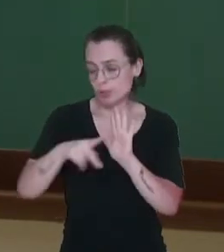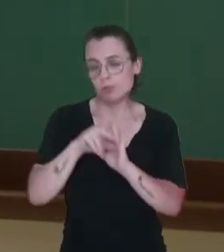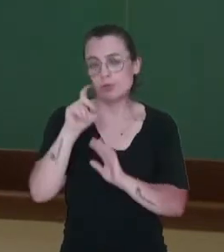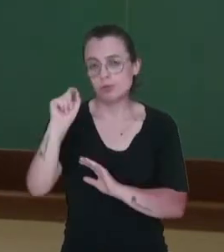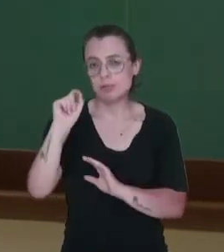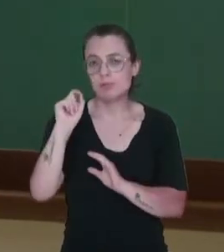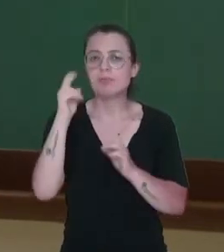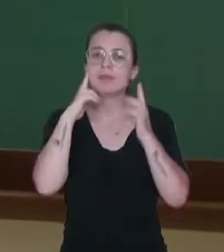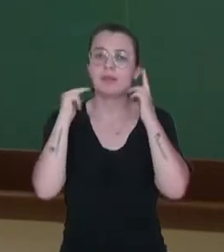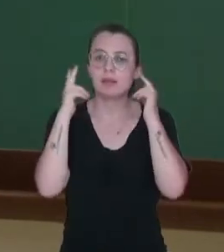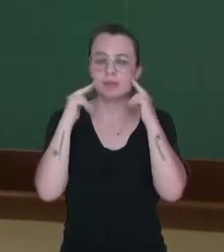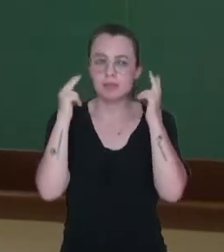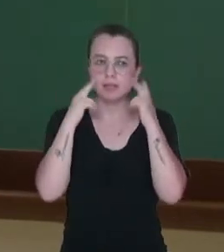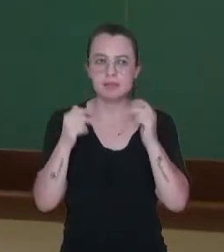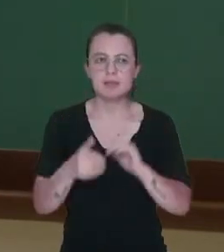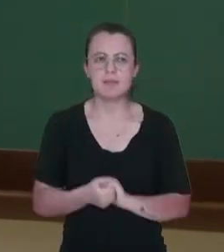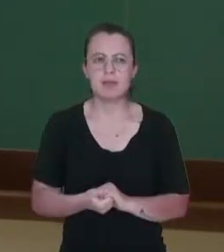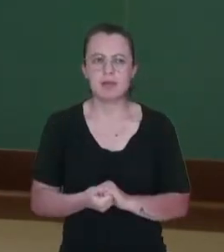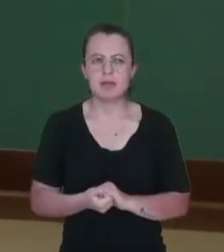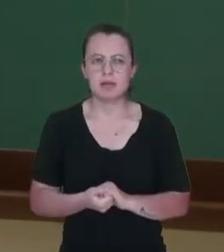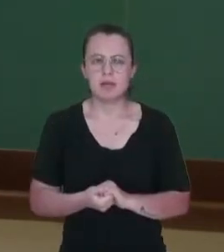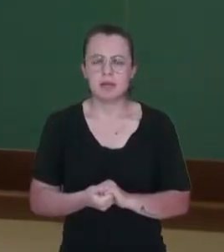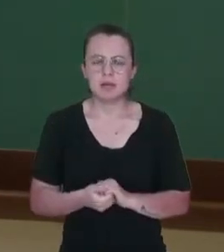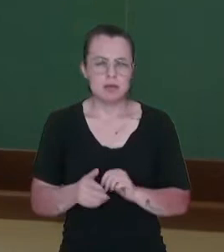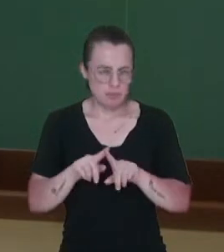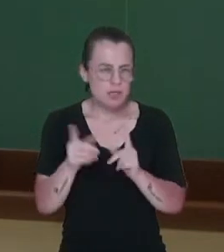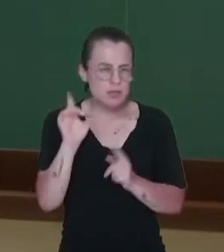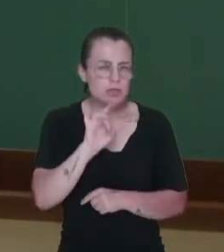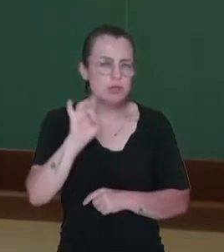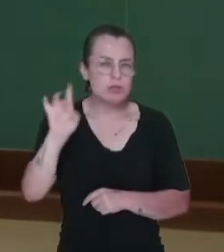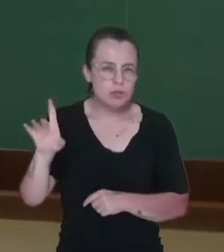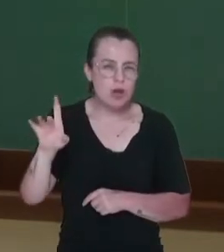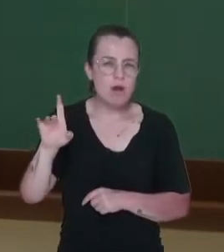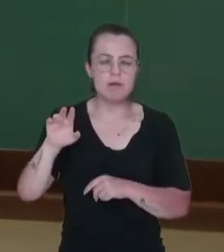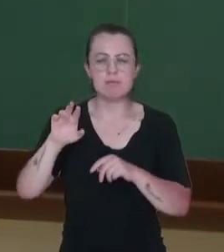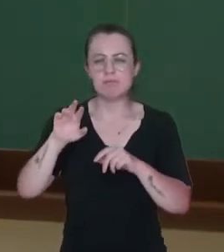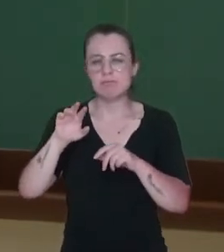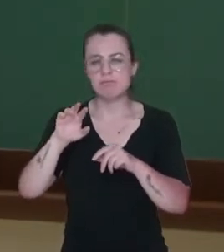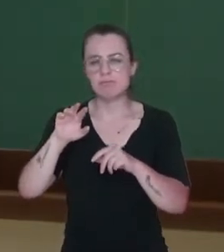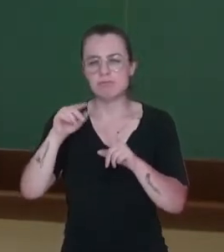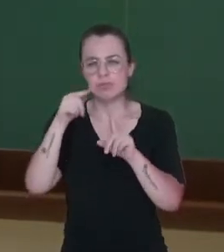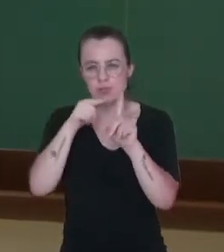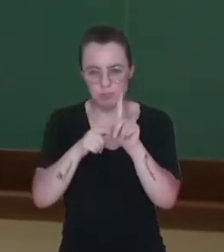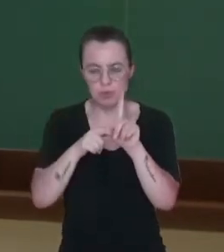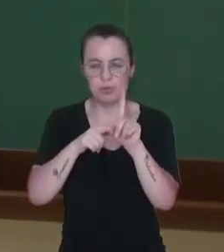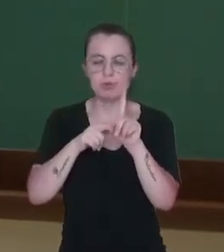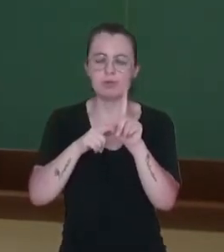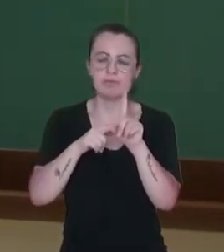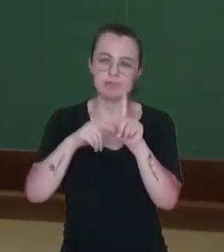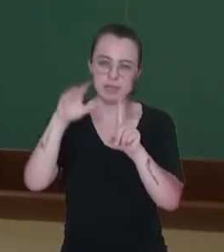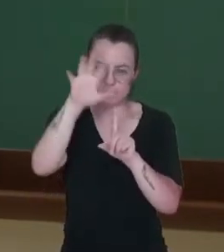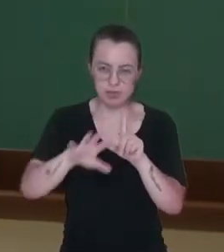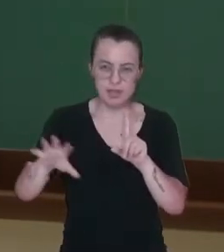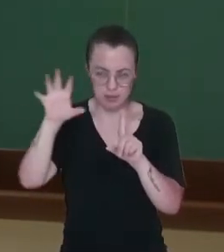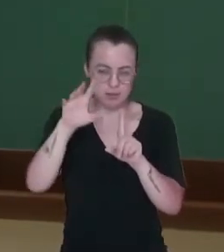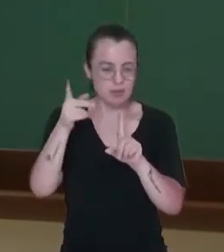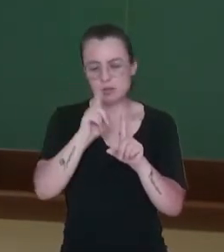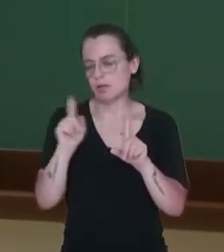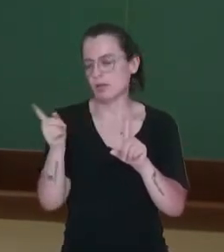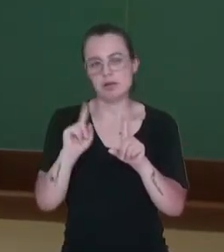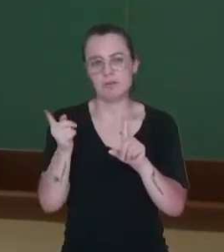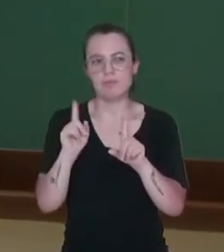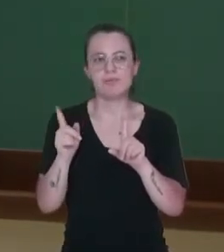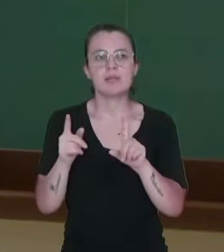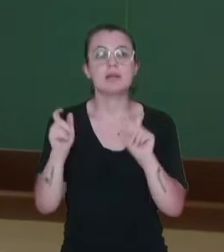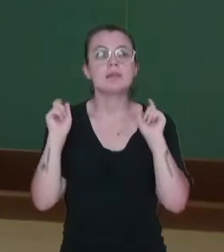Mas eu não considero só critérios naturais para regionalizar. Eu posso considerar outros como econômicos. Ah, eu